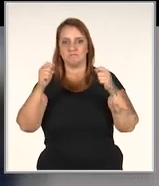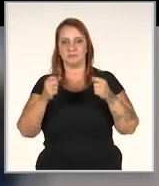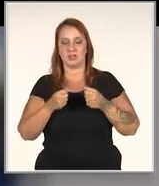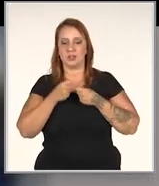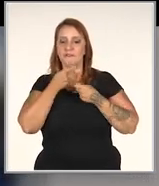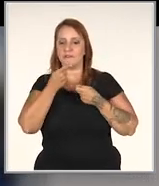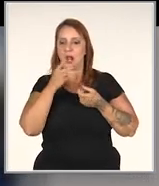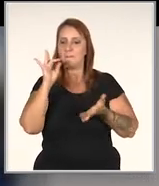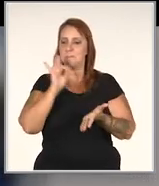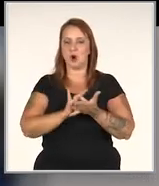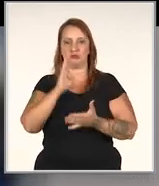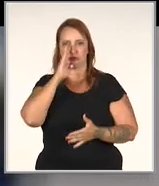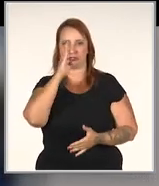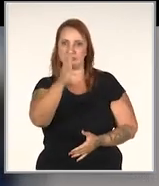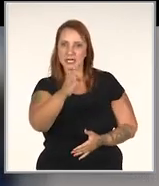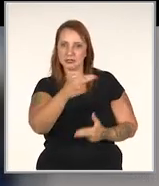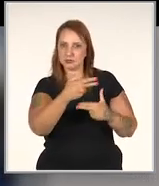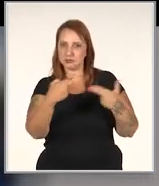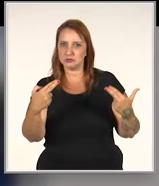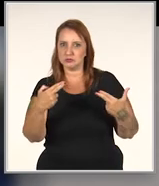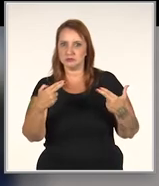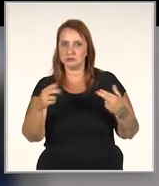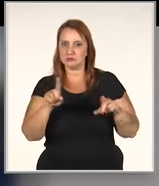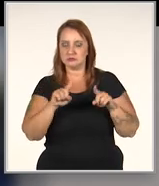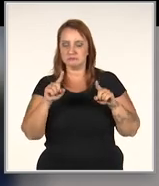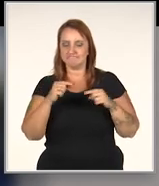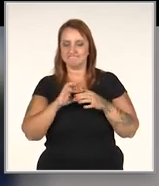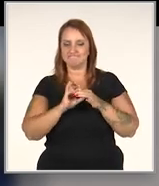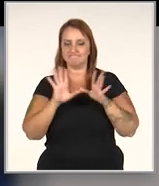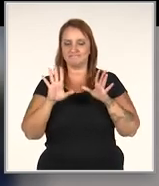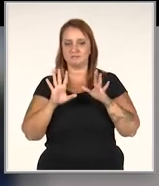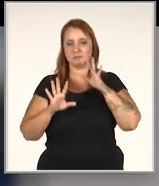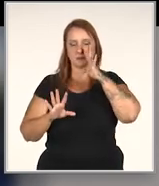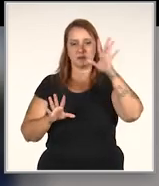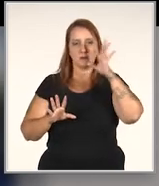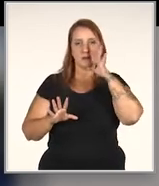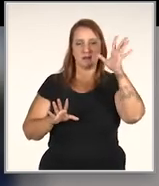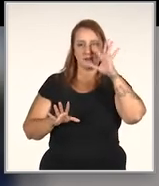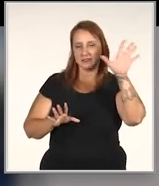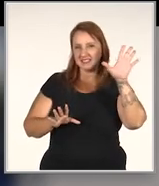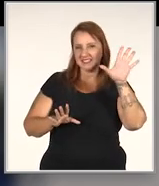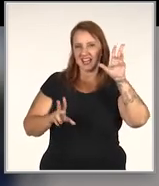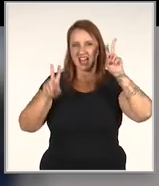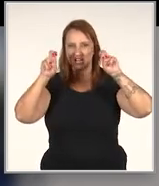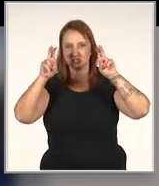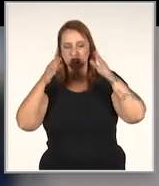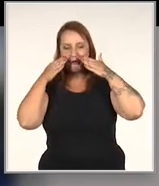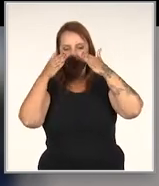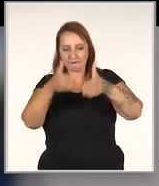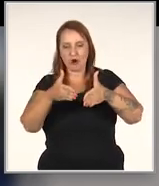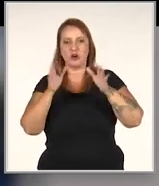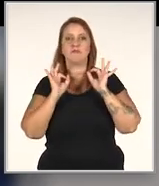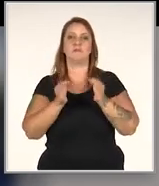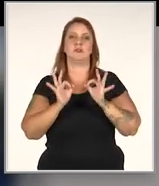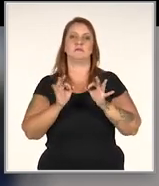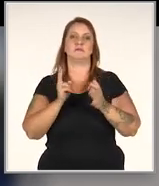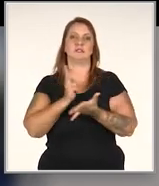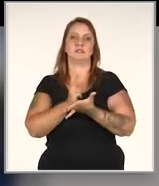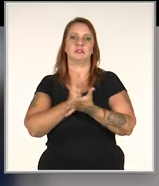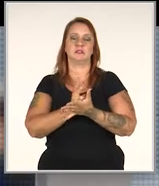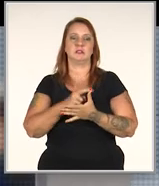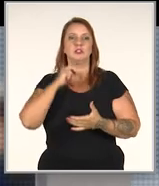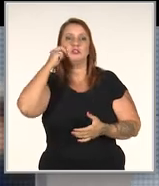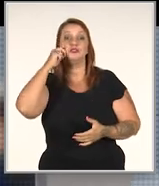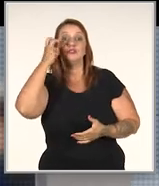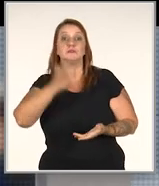trazer argumentos mais diretos, não deixar ele devagar, mudar de assunto, sempre no mesmo foco, né? Mantendo sempre o mesmo